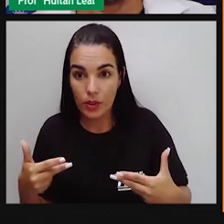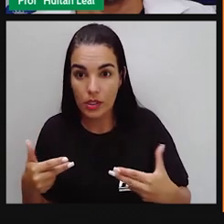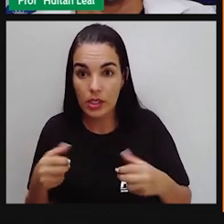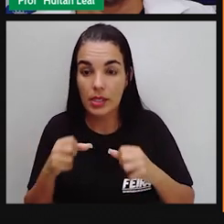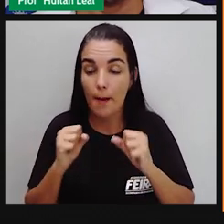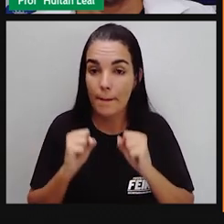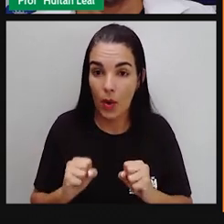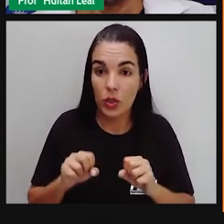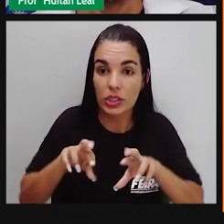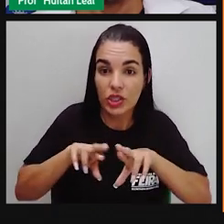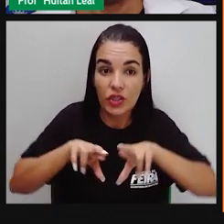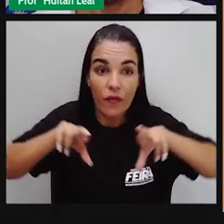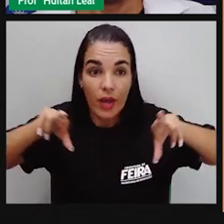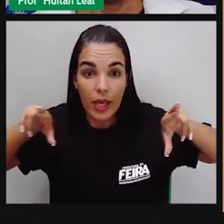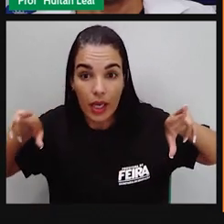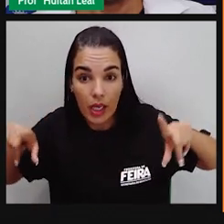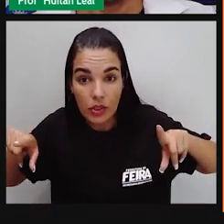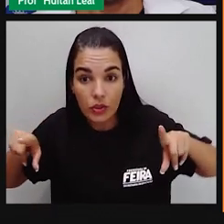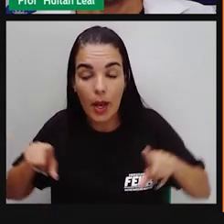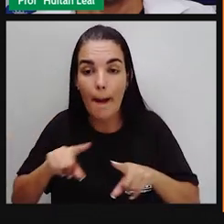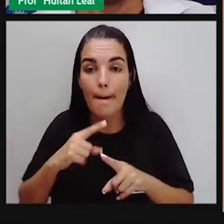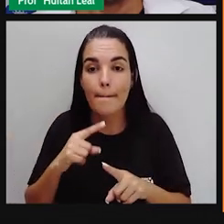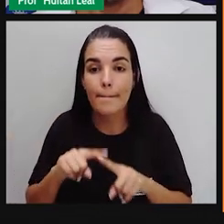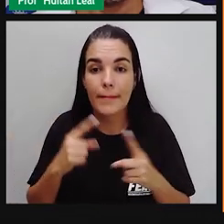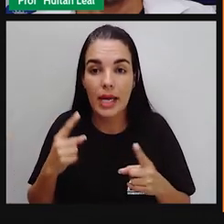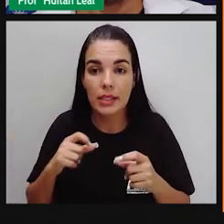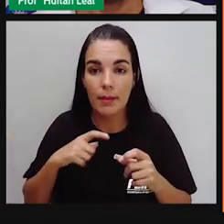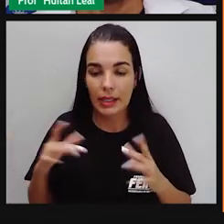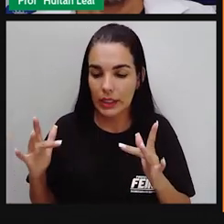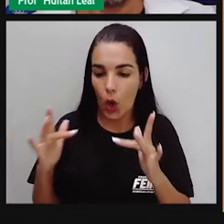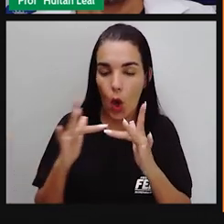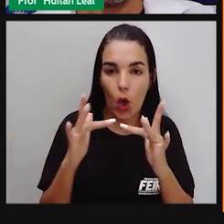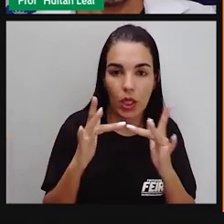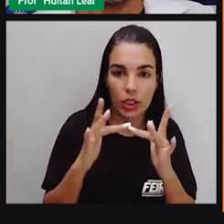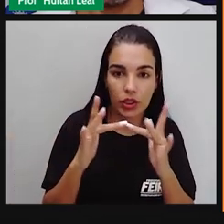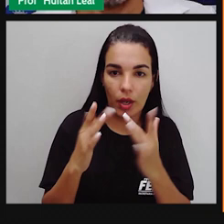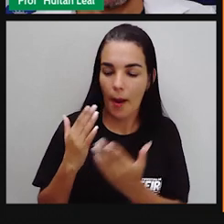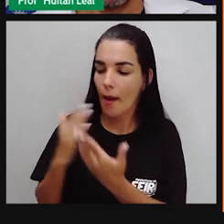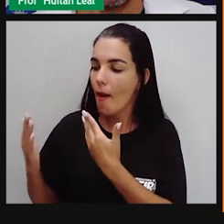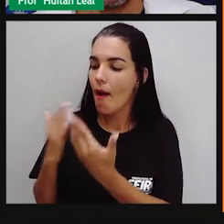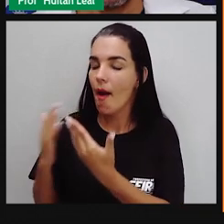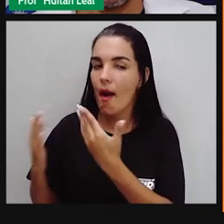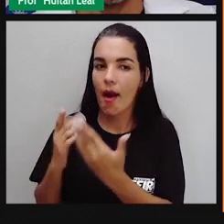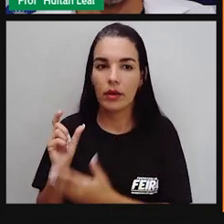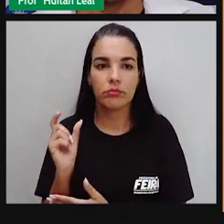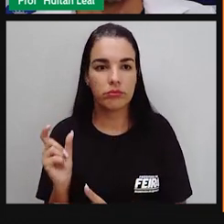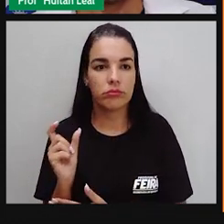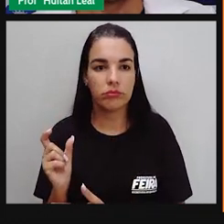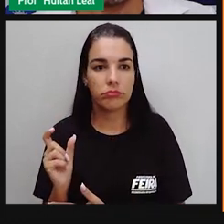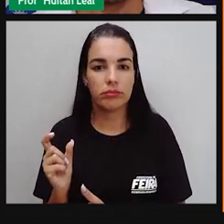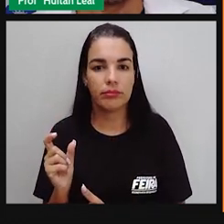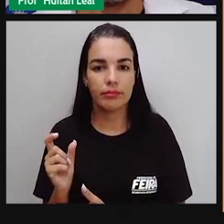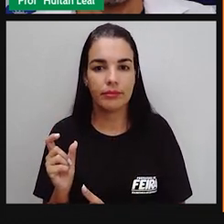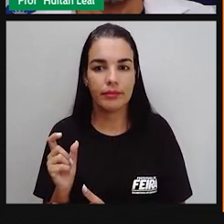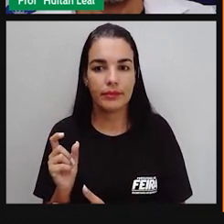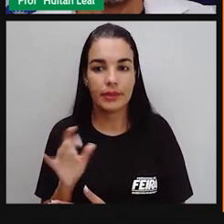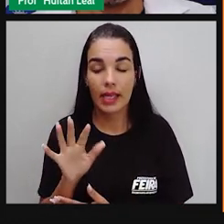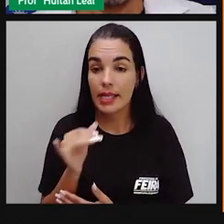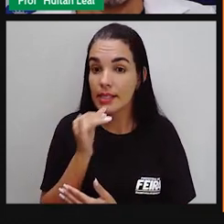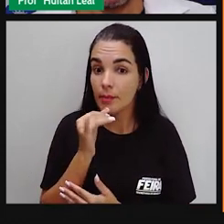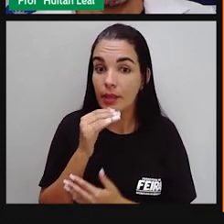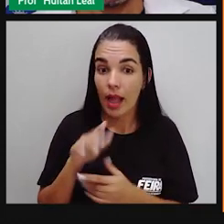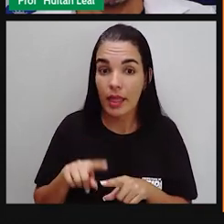de natureza diferente, sem a presença de conectivos ou palavras comparativas. Então, na metáfora,